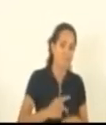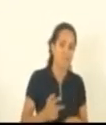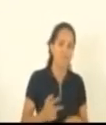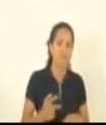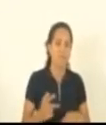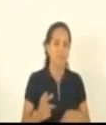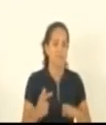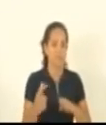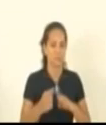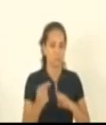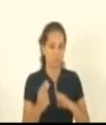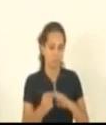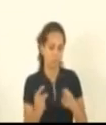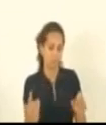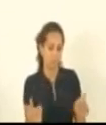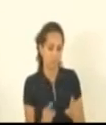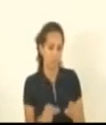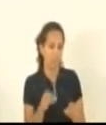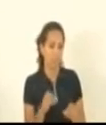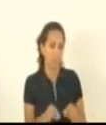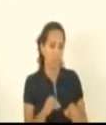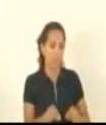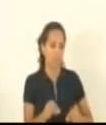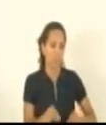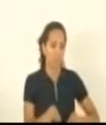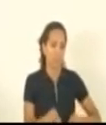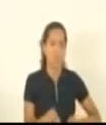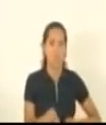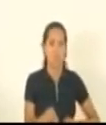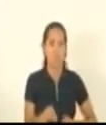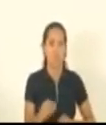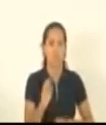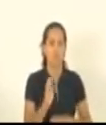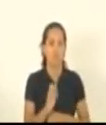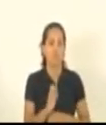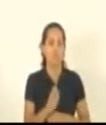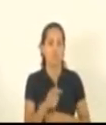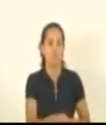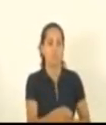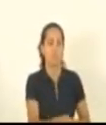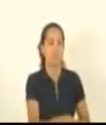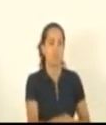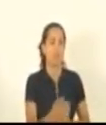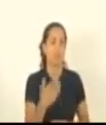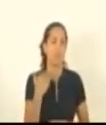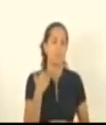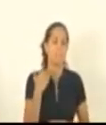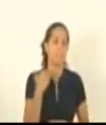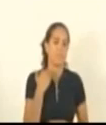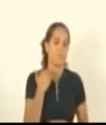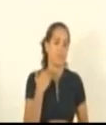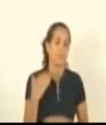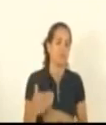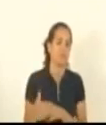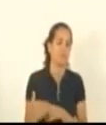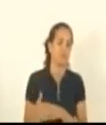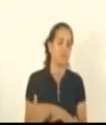empreendedores. Nesses, a mão forte do Estado bate. No banqueiro, esse aí pode descer o lenho.